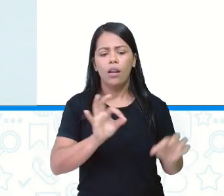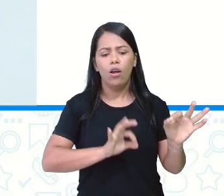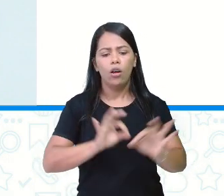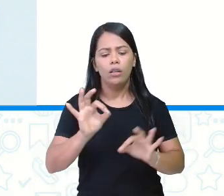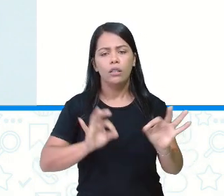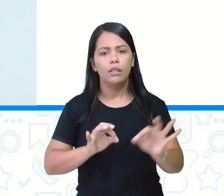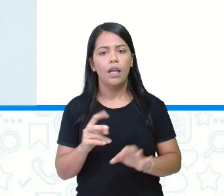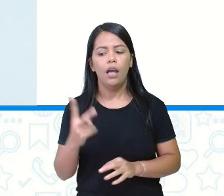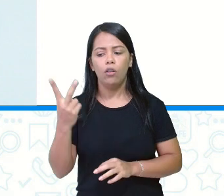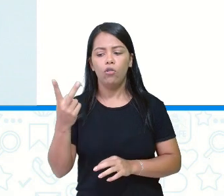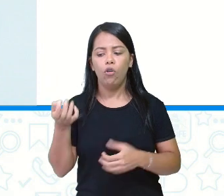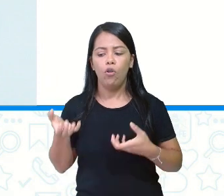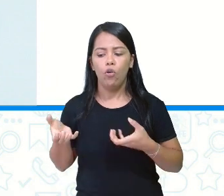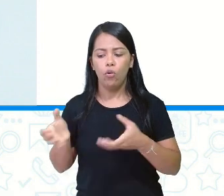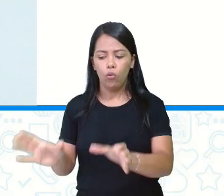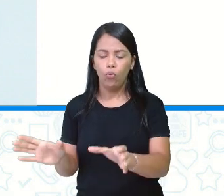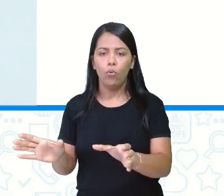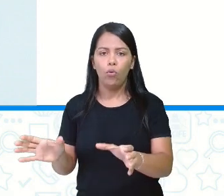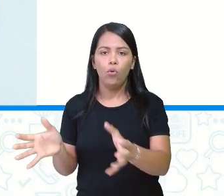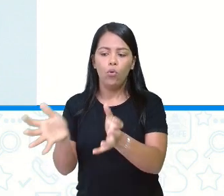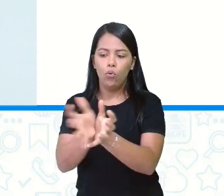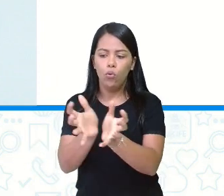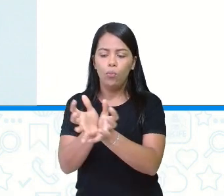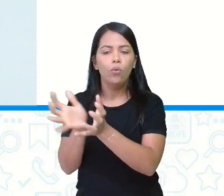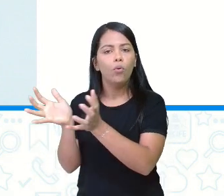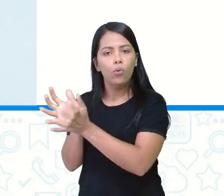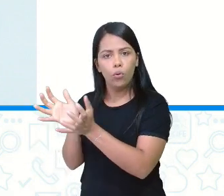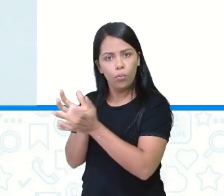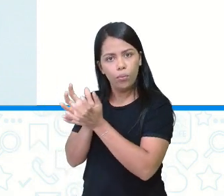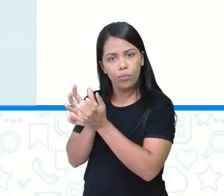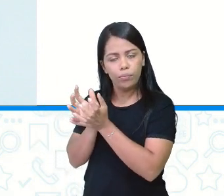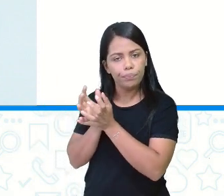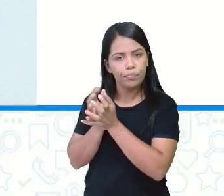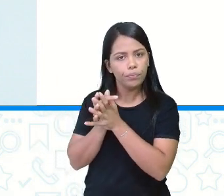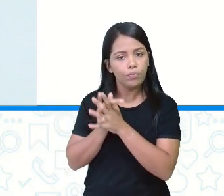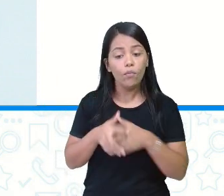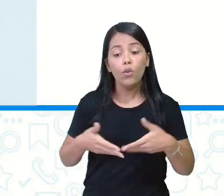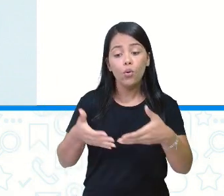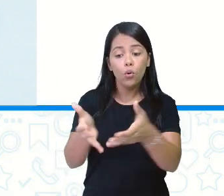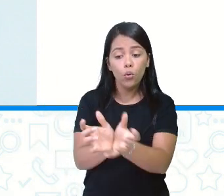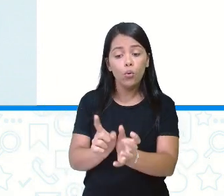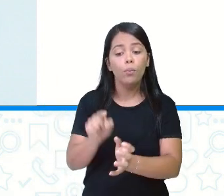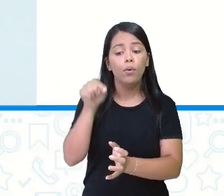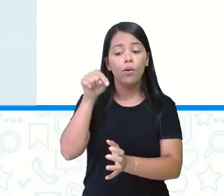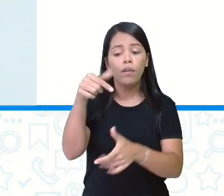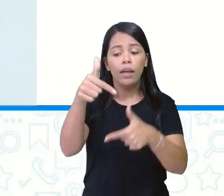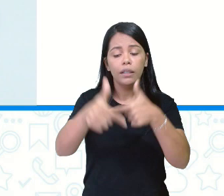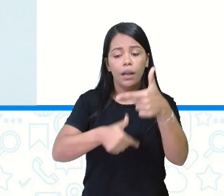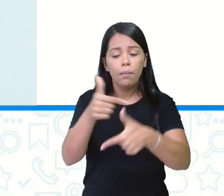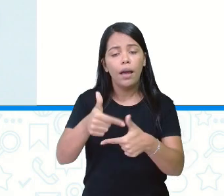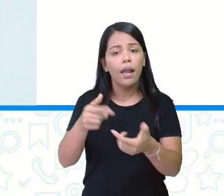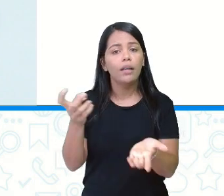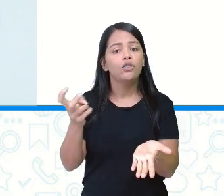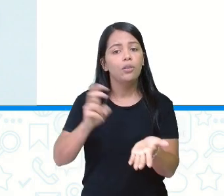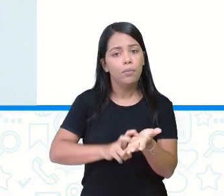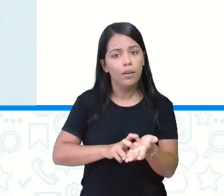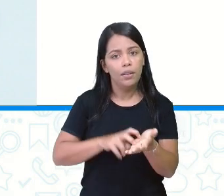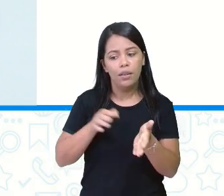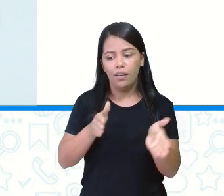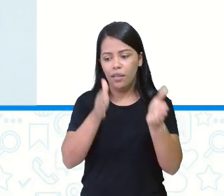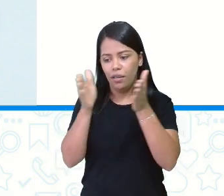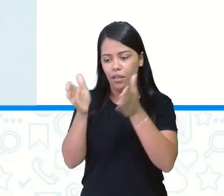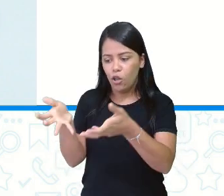em dois grupos. Uma parte trabalhará de manhã e a outra parte à